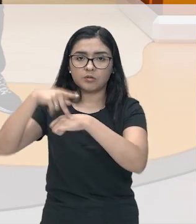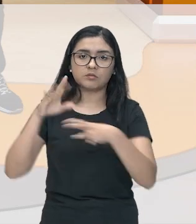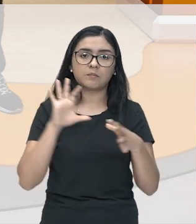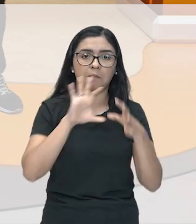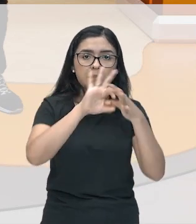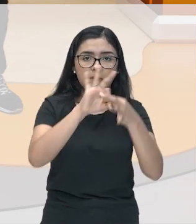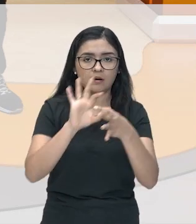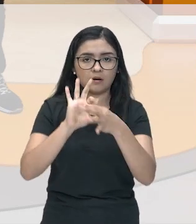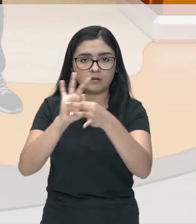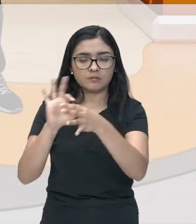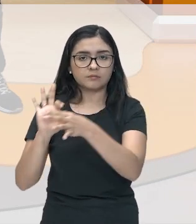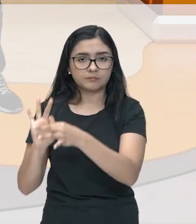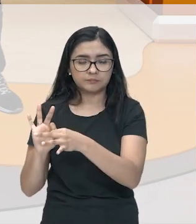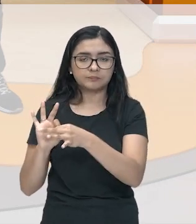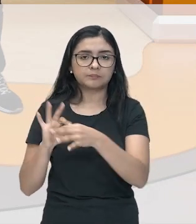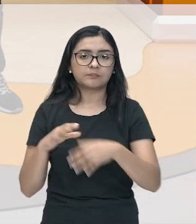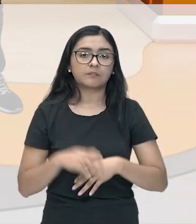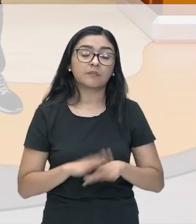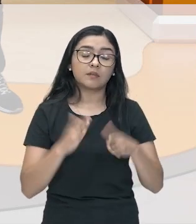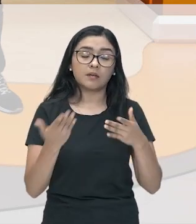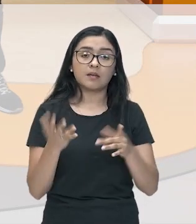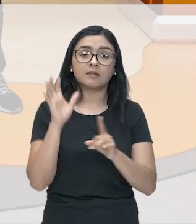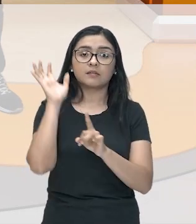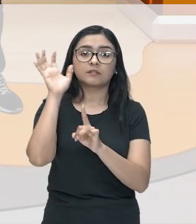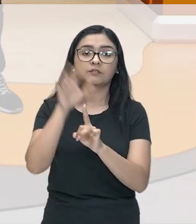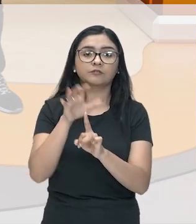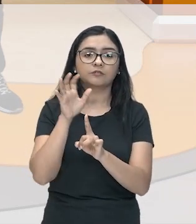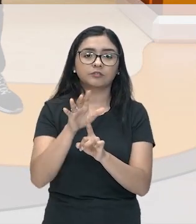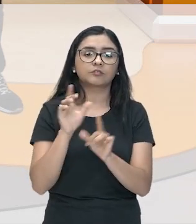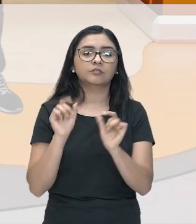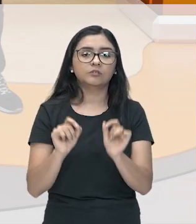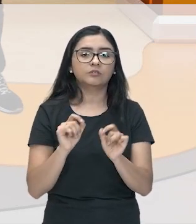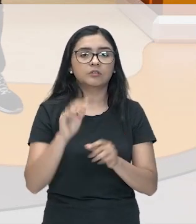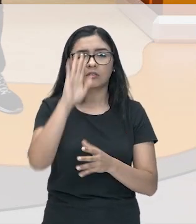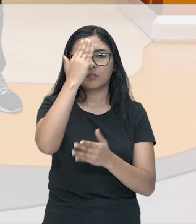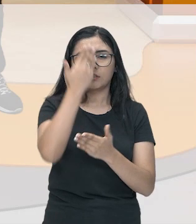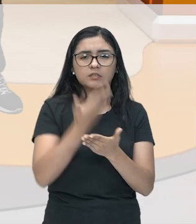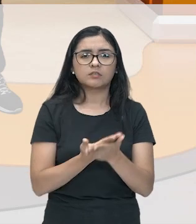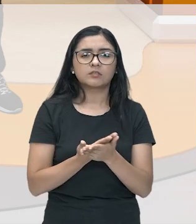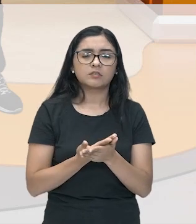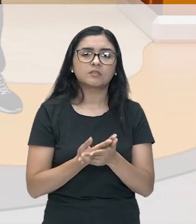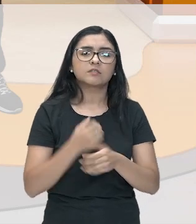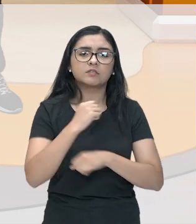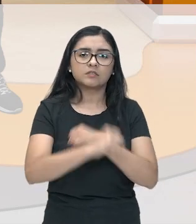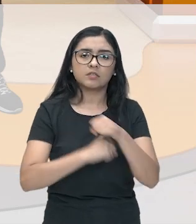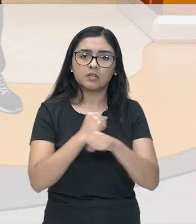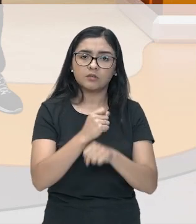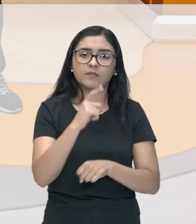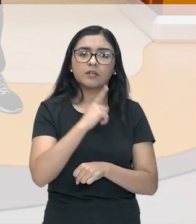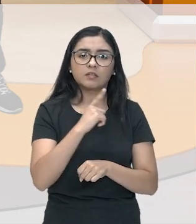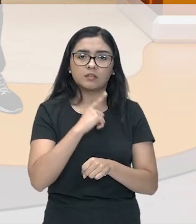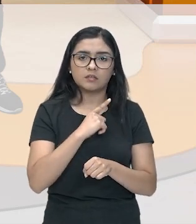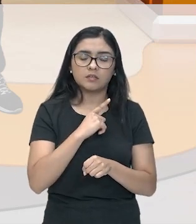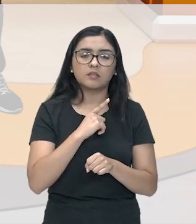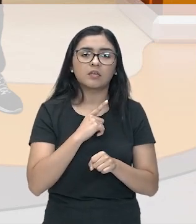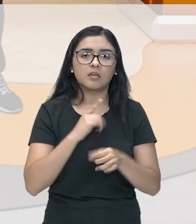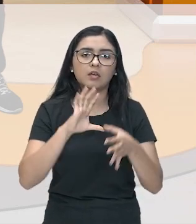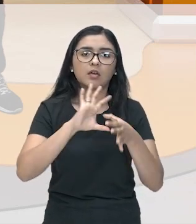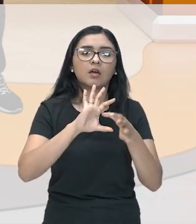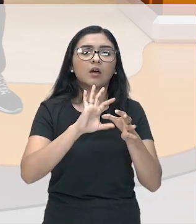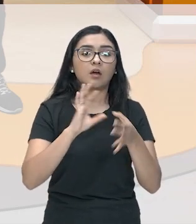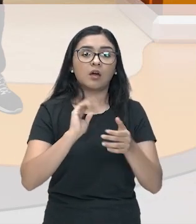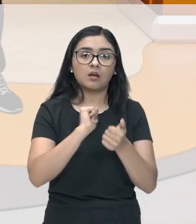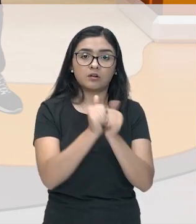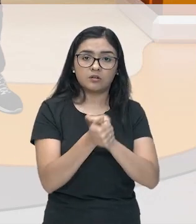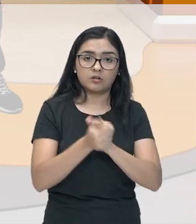gente ter uma ideia dessa influência, acredito que esse ano nós temos nas Olimpíadas em Paris, que é